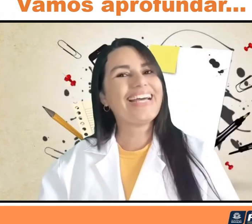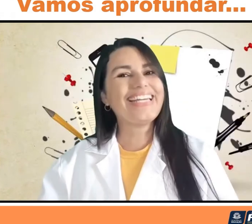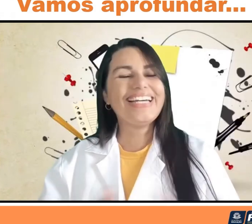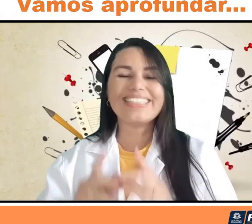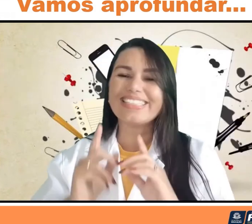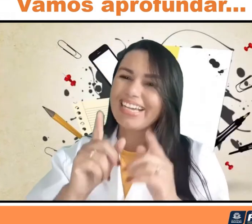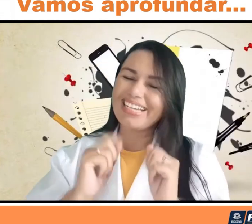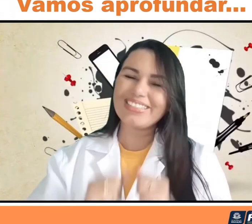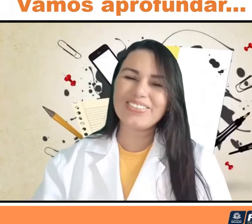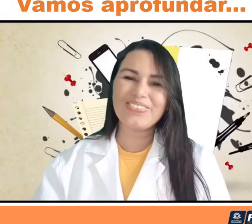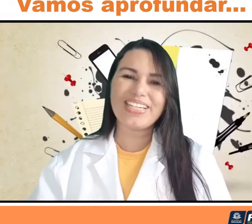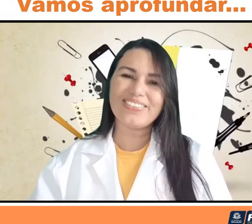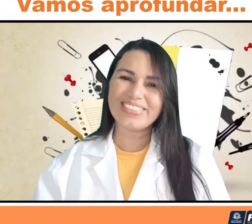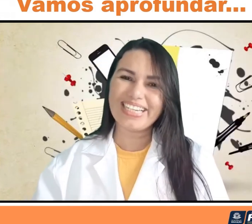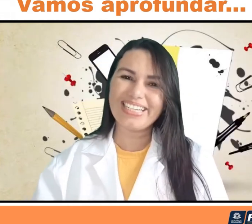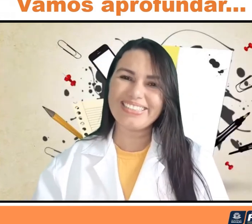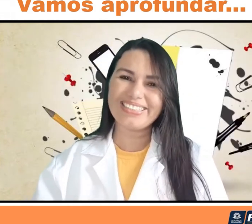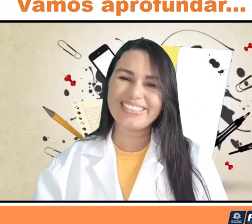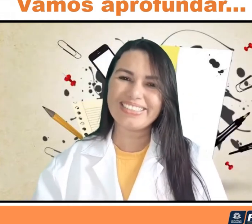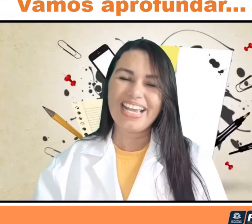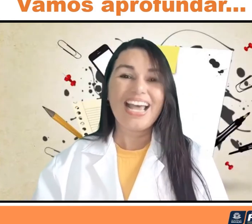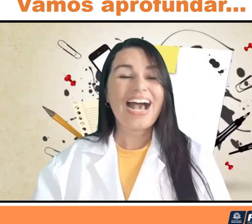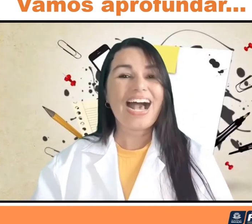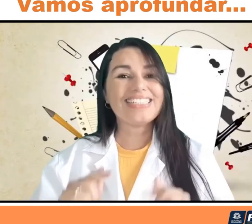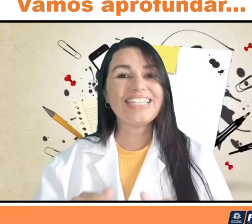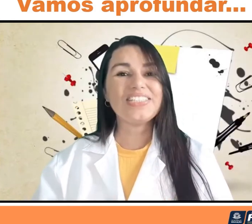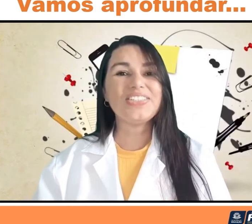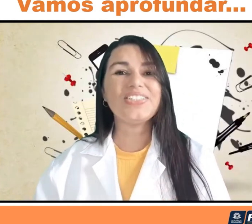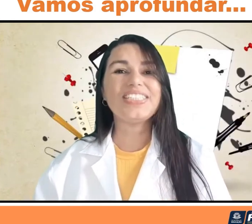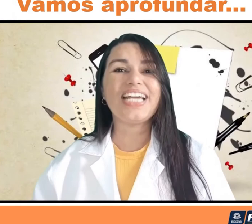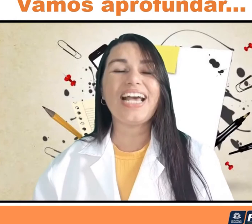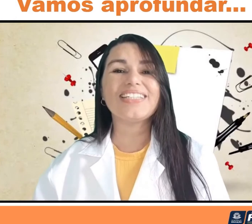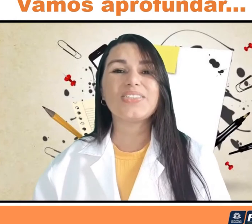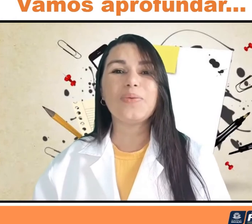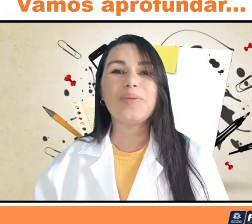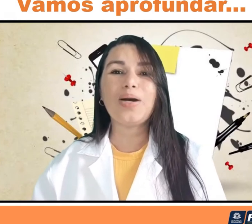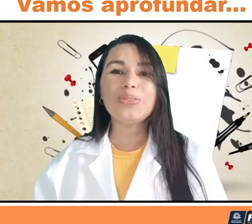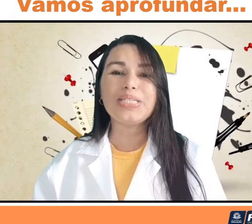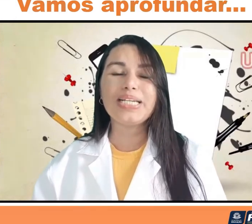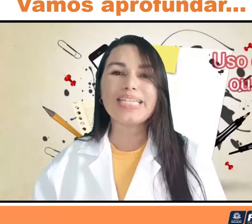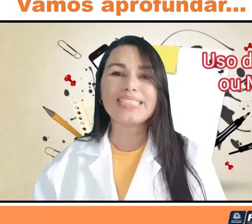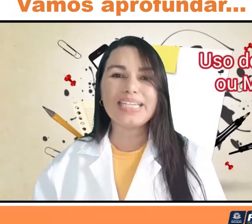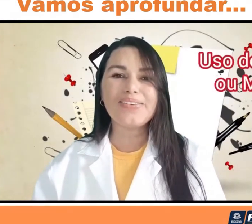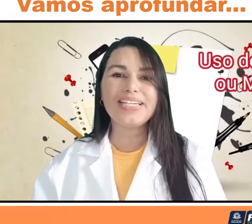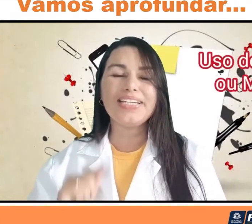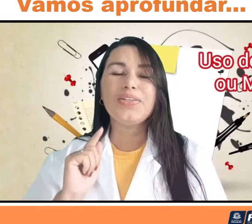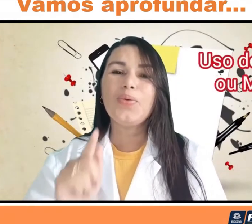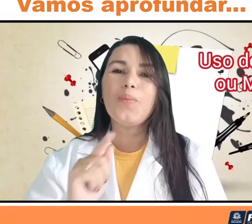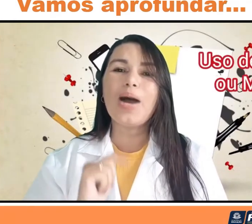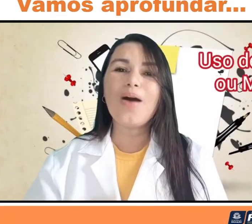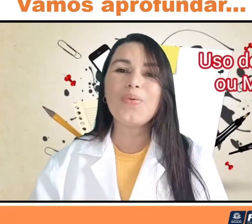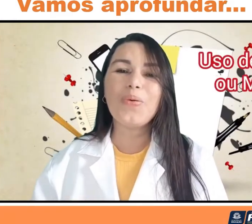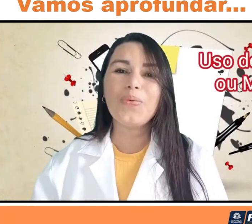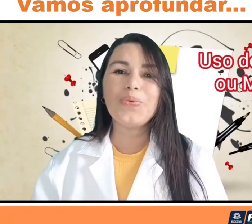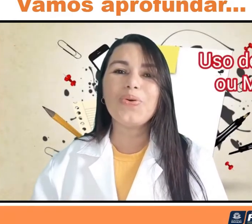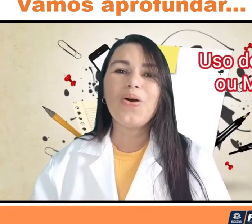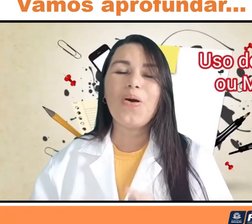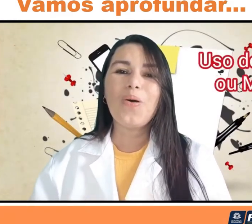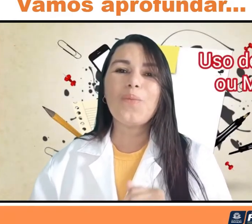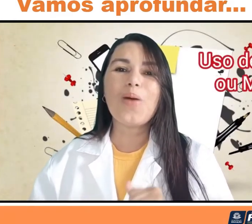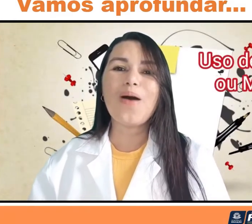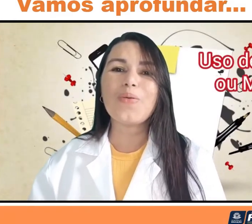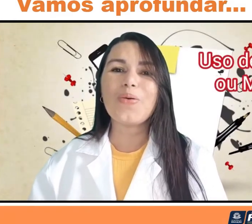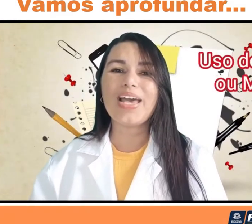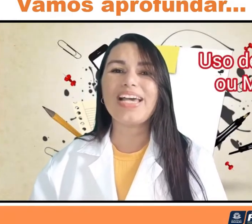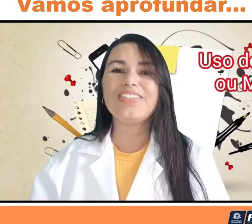Olá, crianças. E aí, tudo bem com vocês? A dica de hoje é sobre a utilização do mal com U